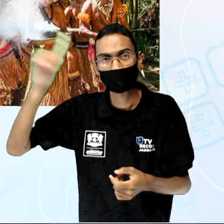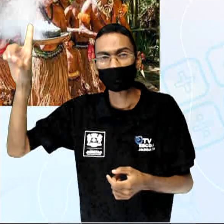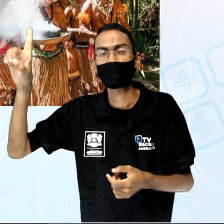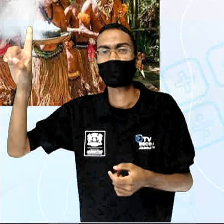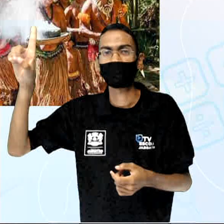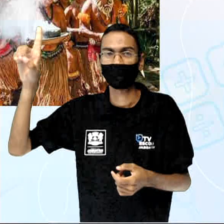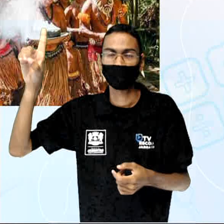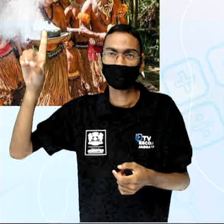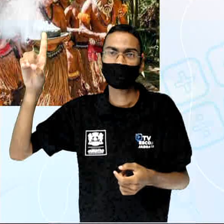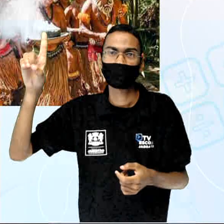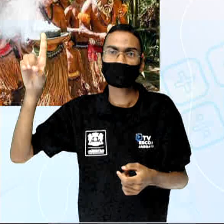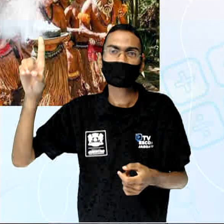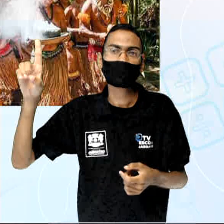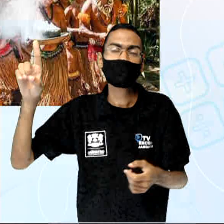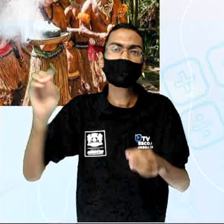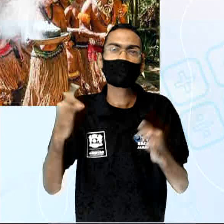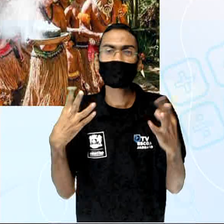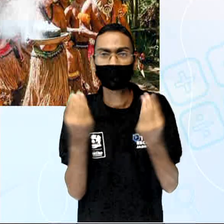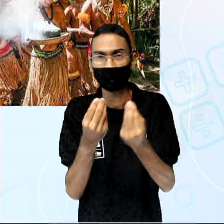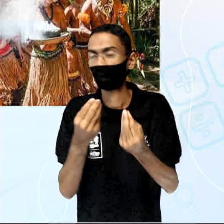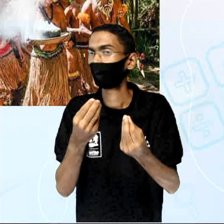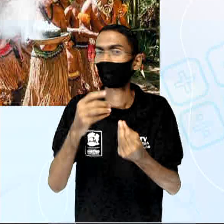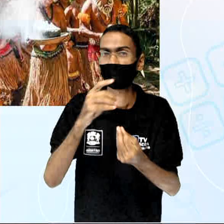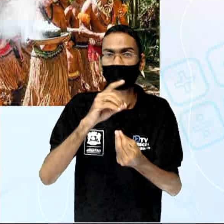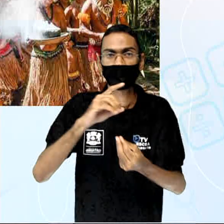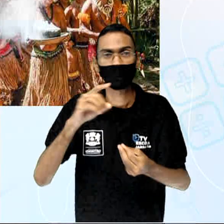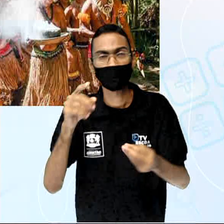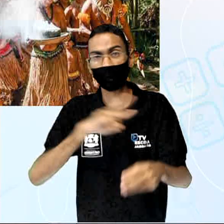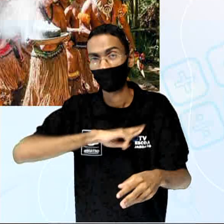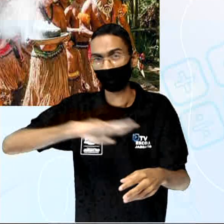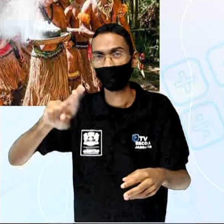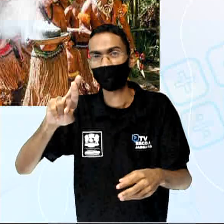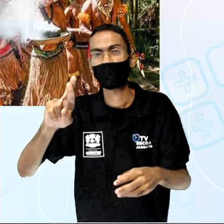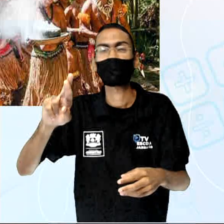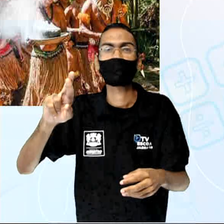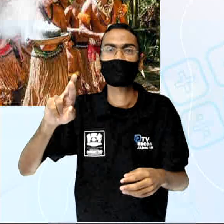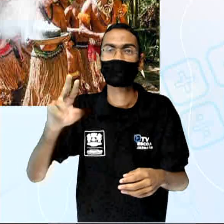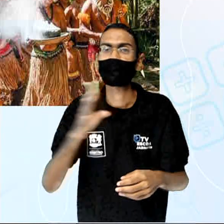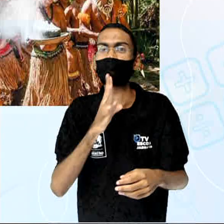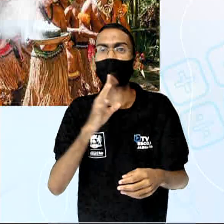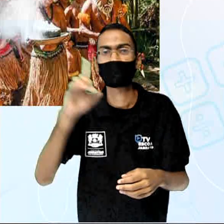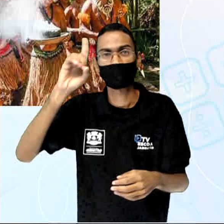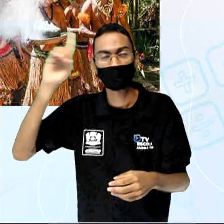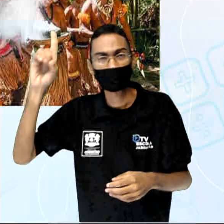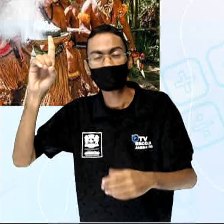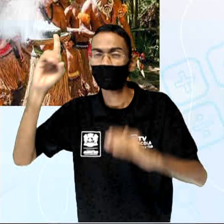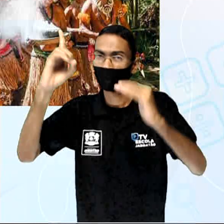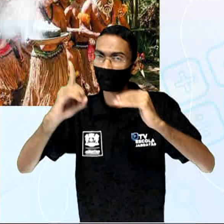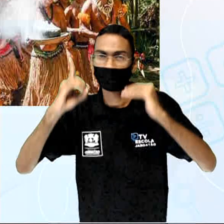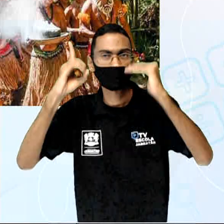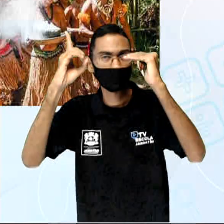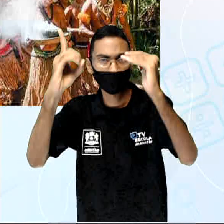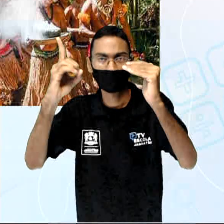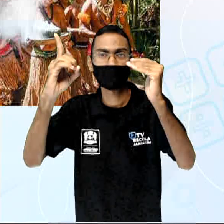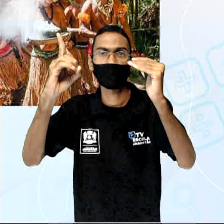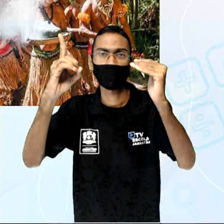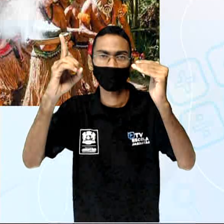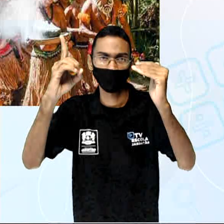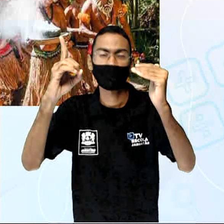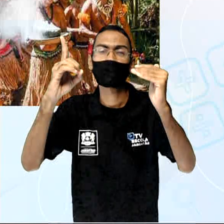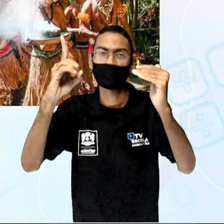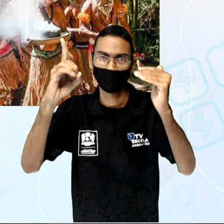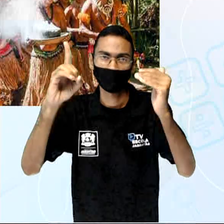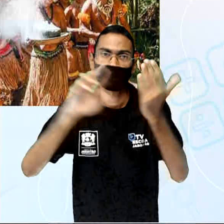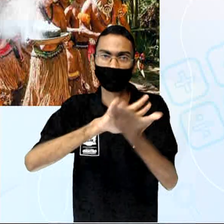é como único, ser supremo, onipotente, conhecido como aí, Zambi, Olorum ou